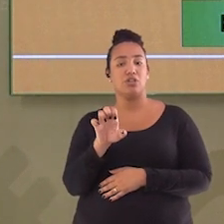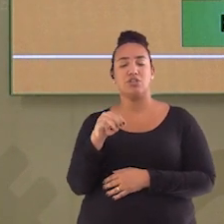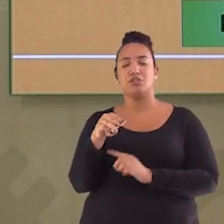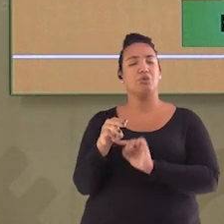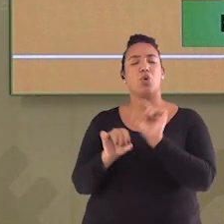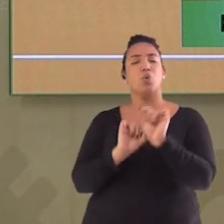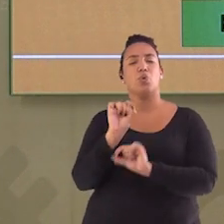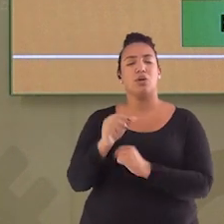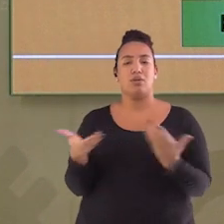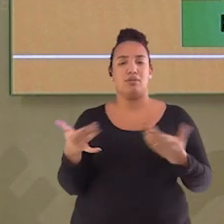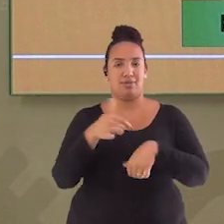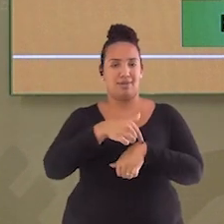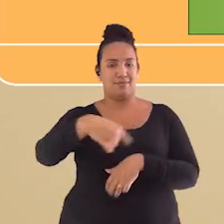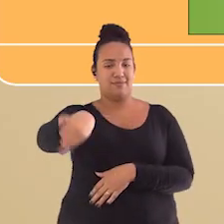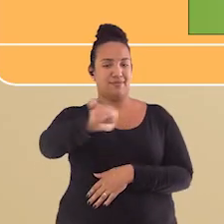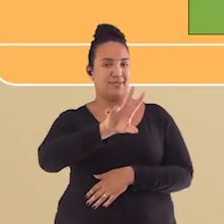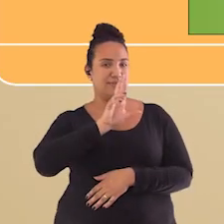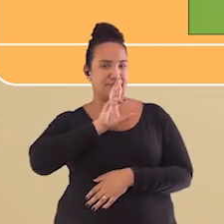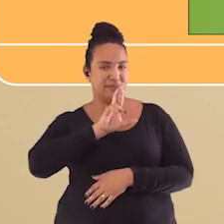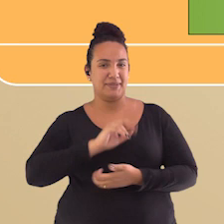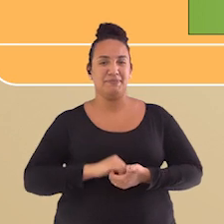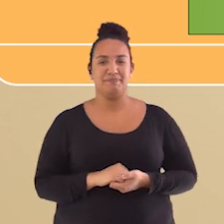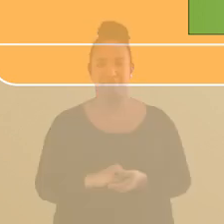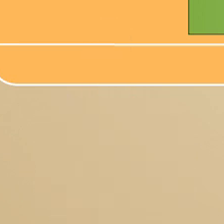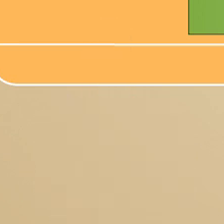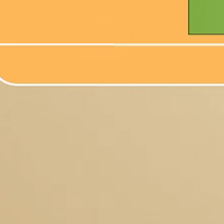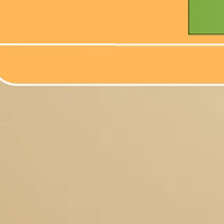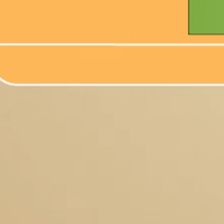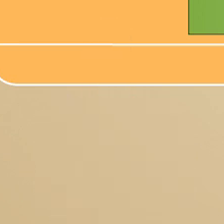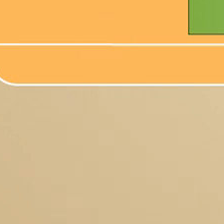responda, então. Vamos lá! Música